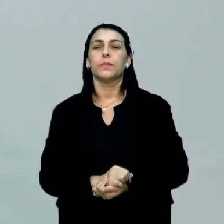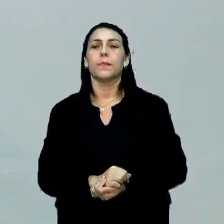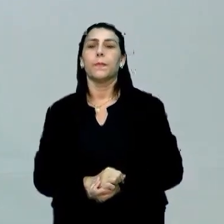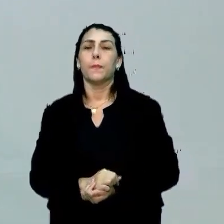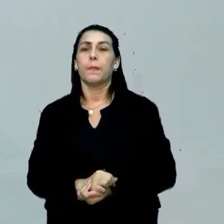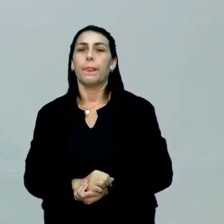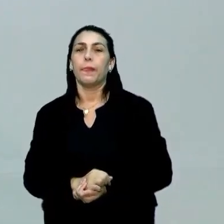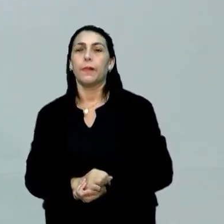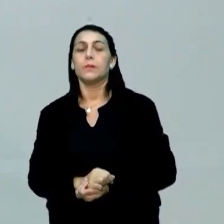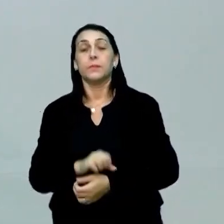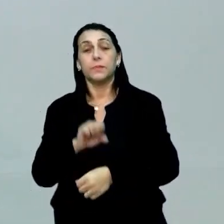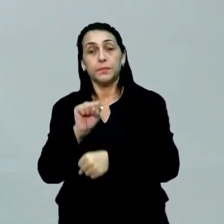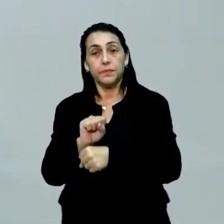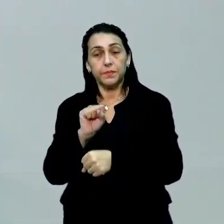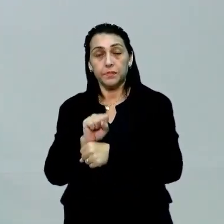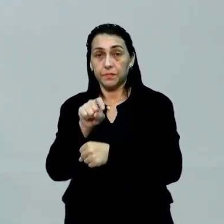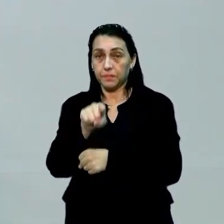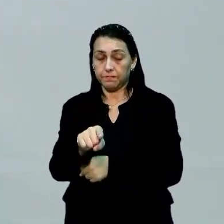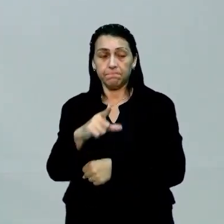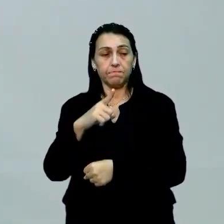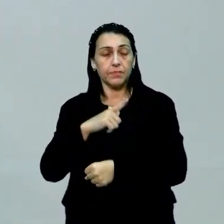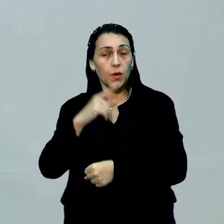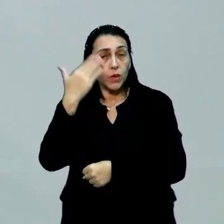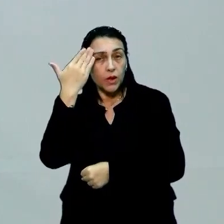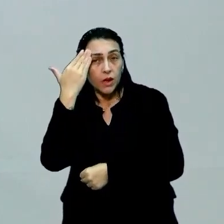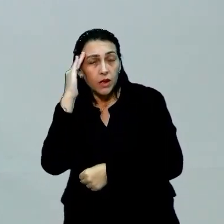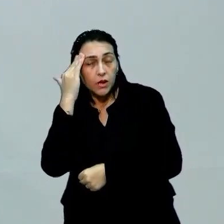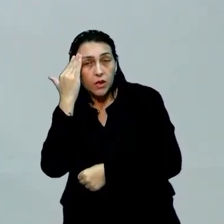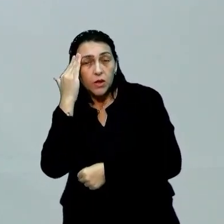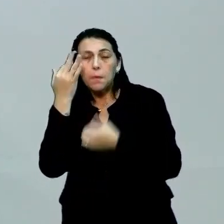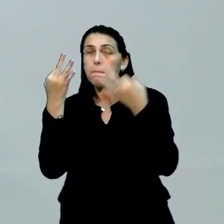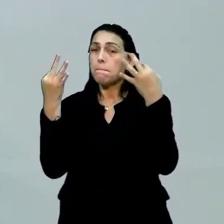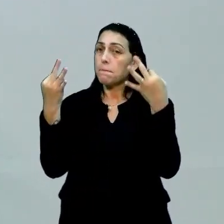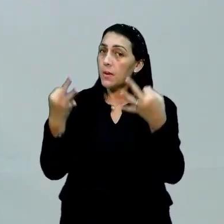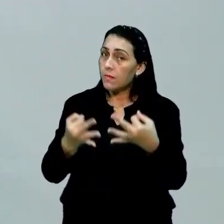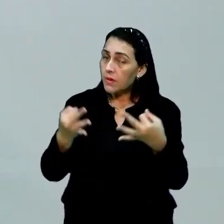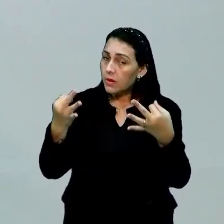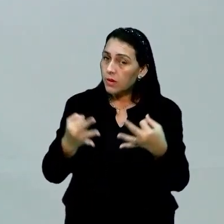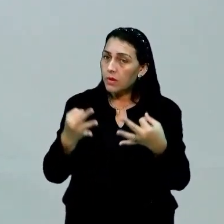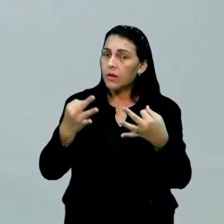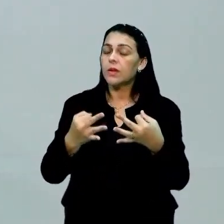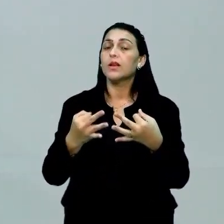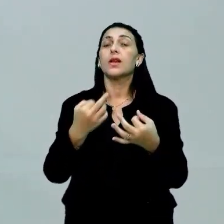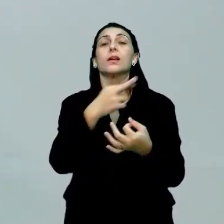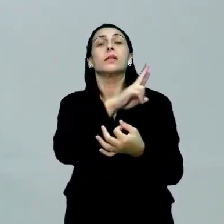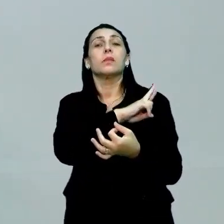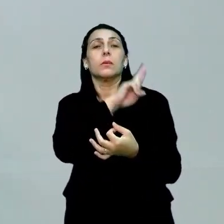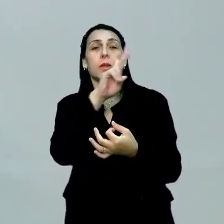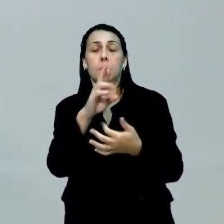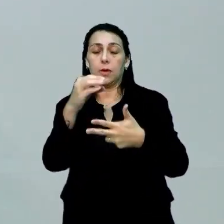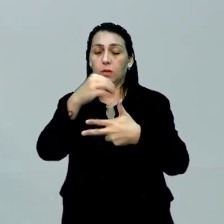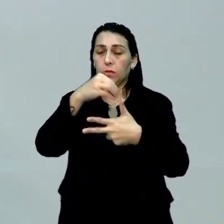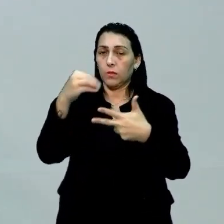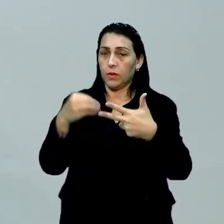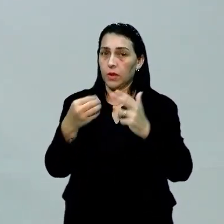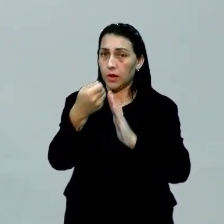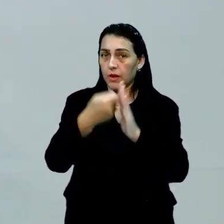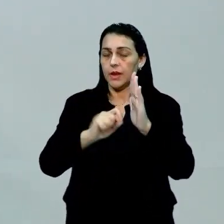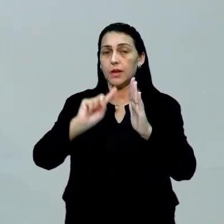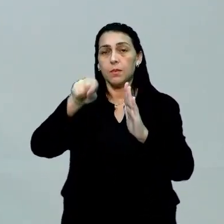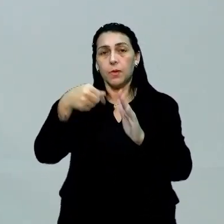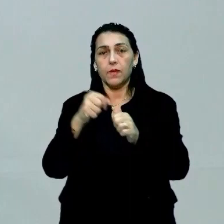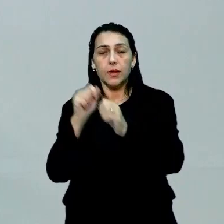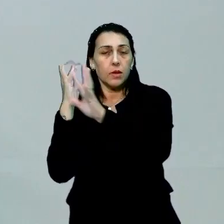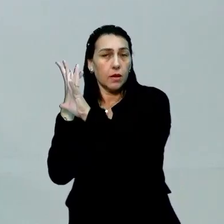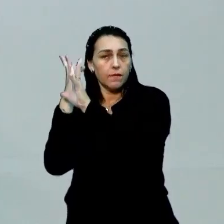Então, eu espero que vocês tenham compreendido perfeitamente as competências. Depois, façam a